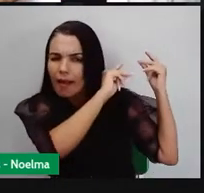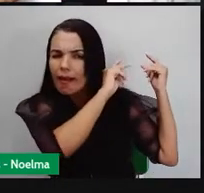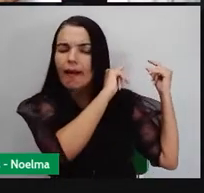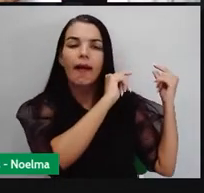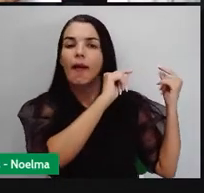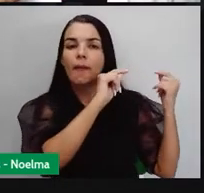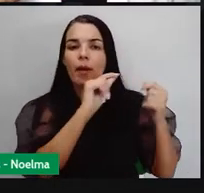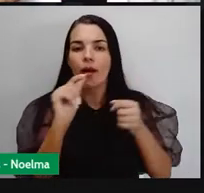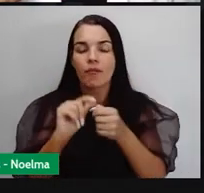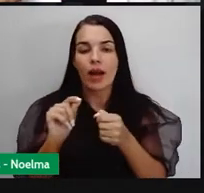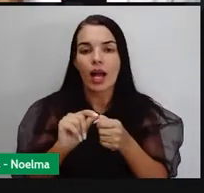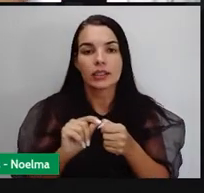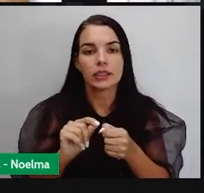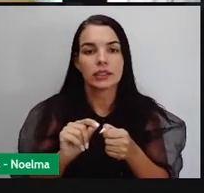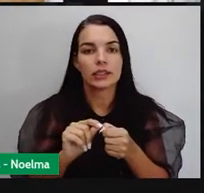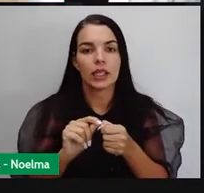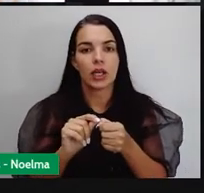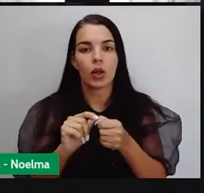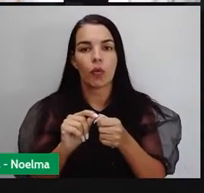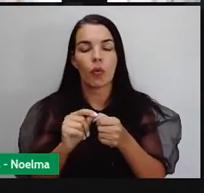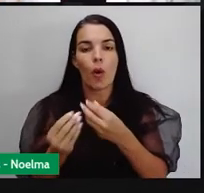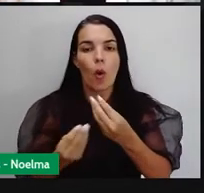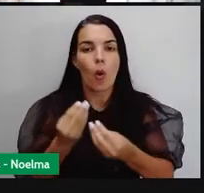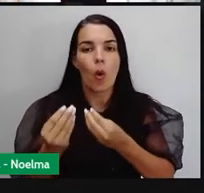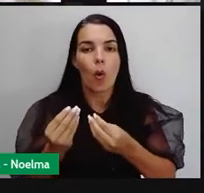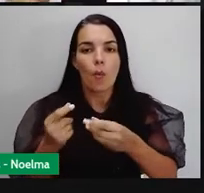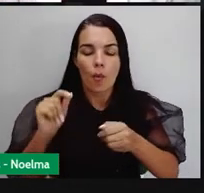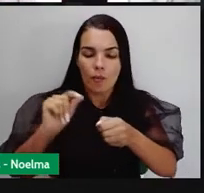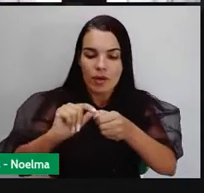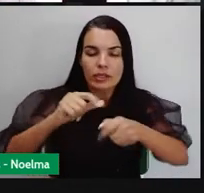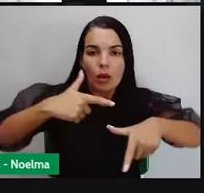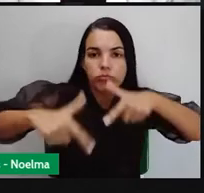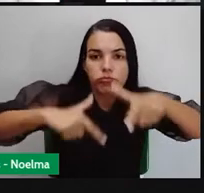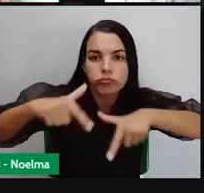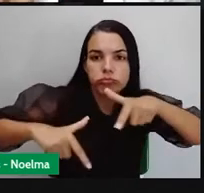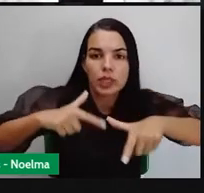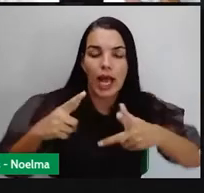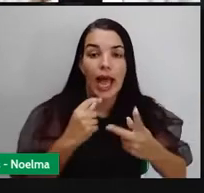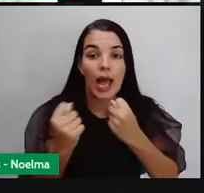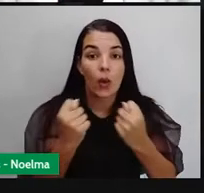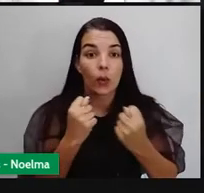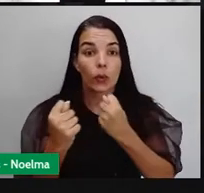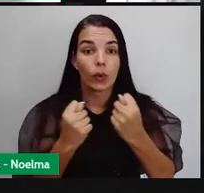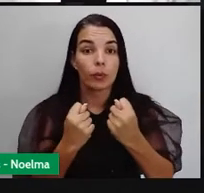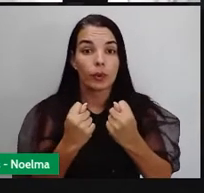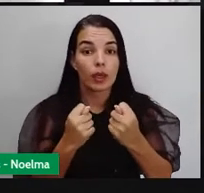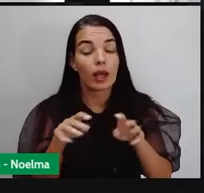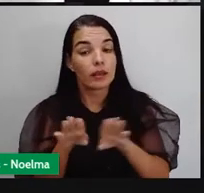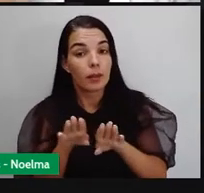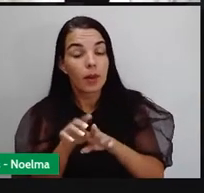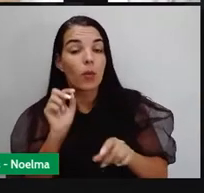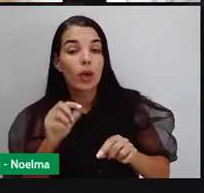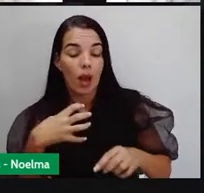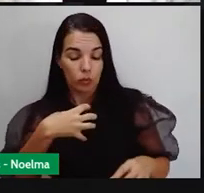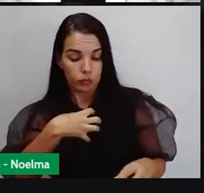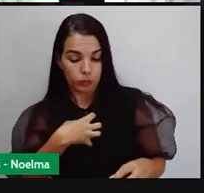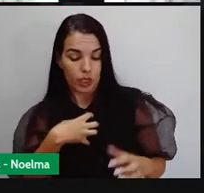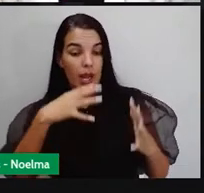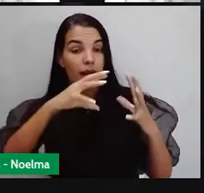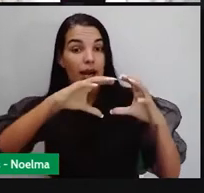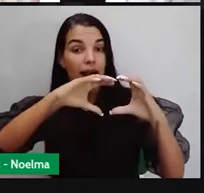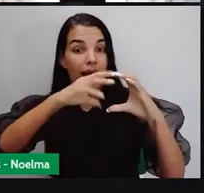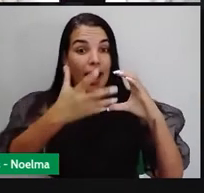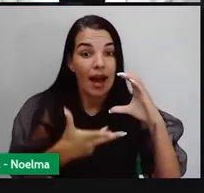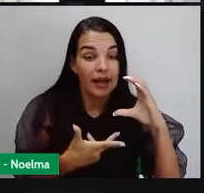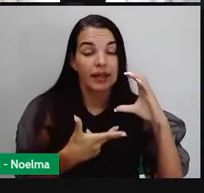tocar a economia e esse jeito é o mercantilismo. Certas características em comum